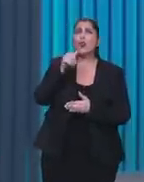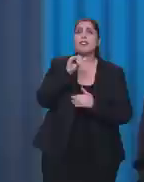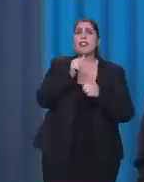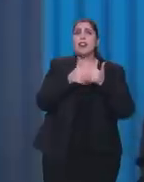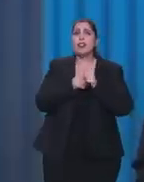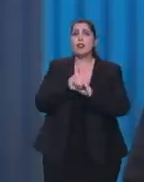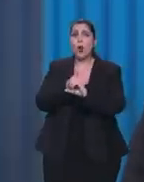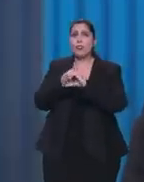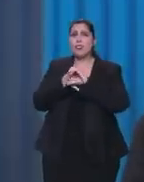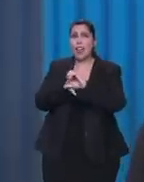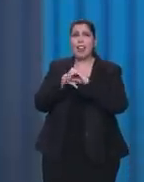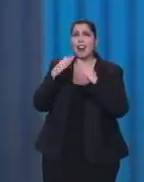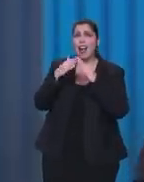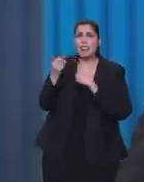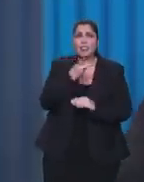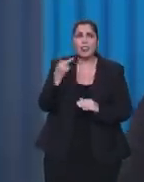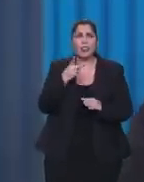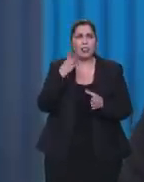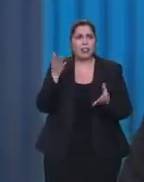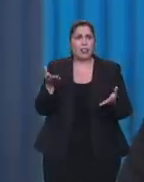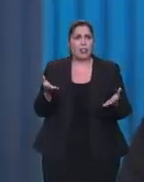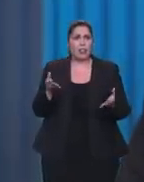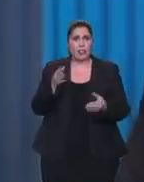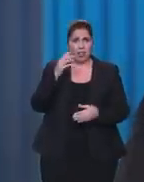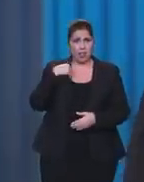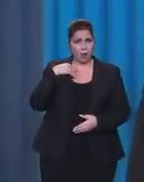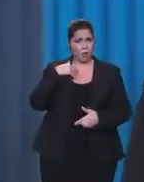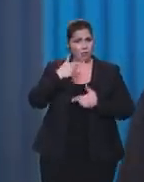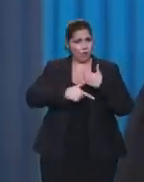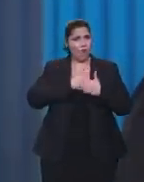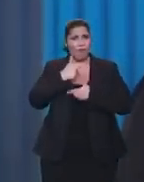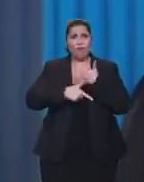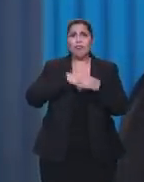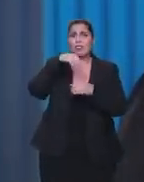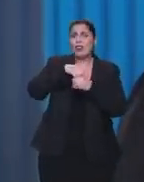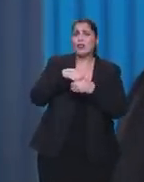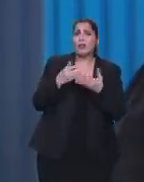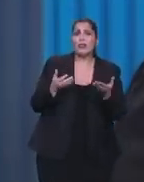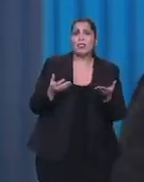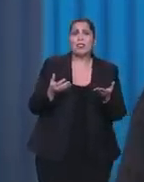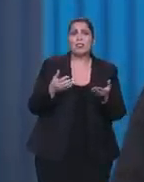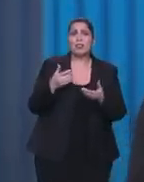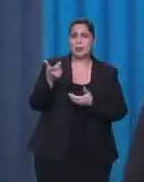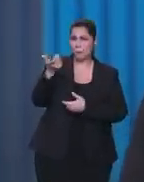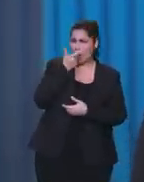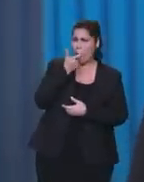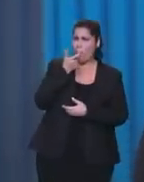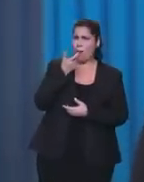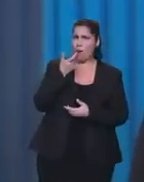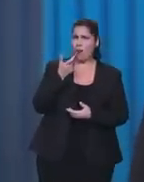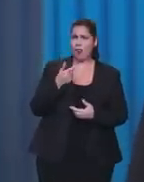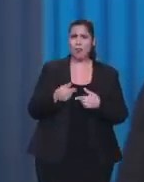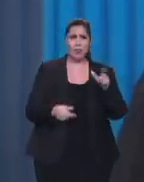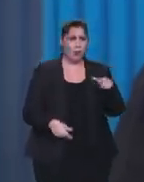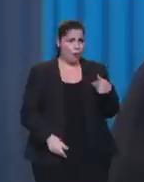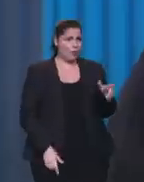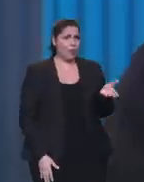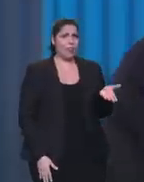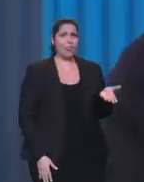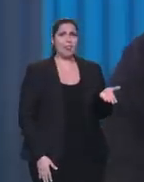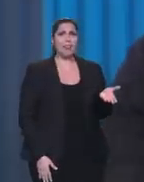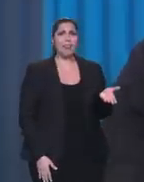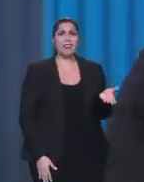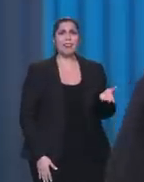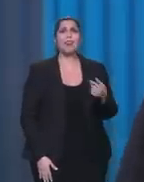que estou a serviço da igreja, sou obrigado a ouvir isso aqui, essa falta de respeito? Quantos foram os sacerdotes que